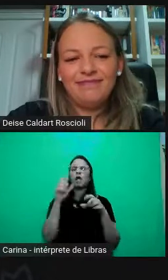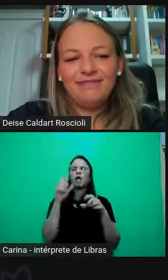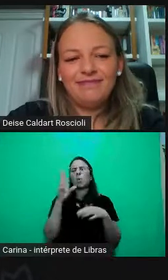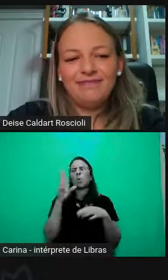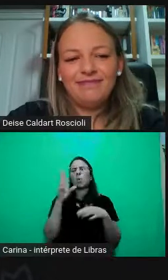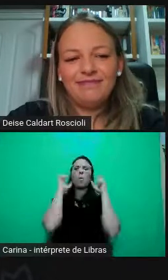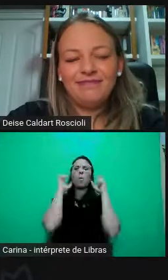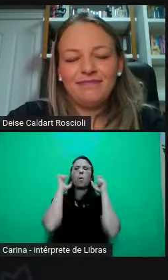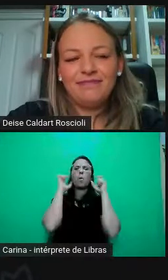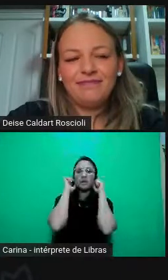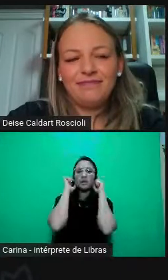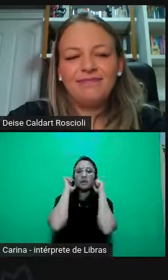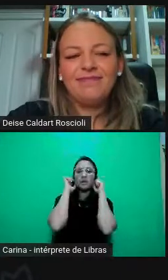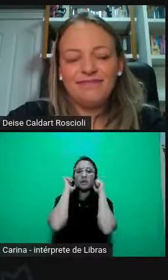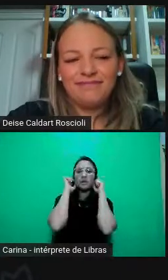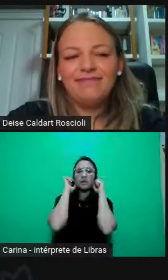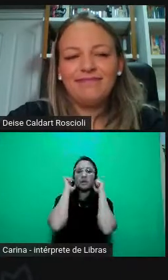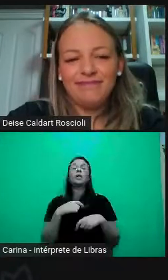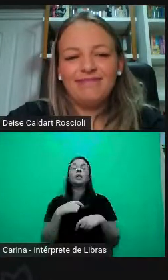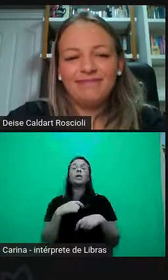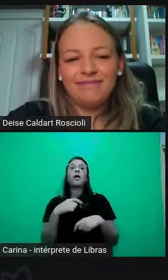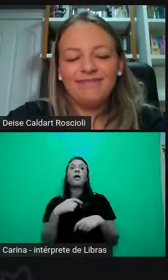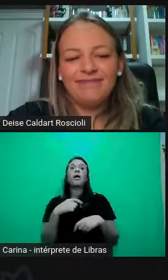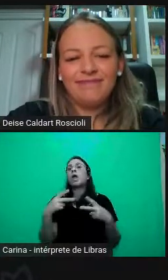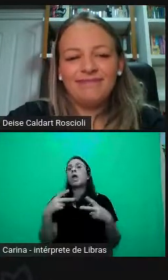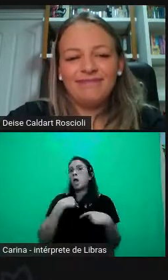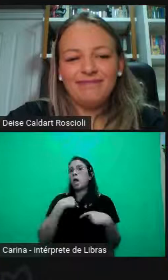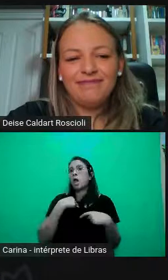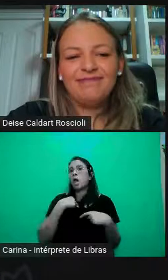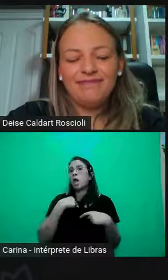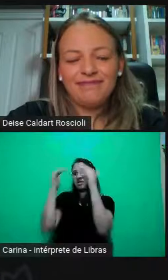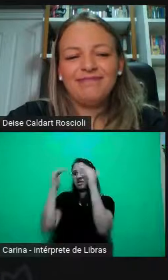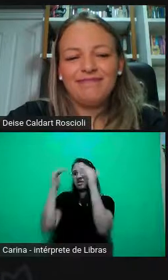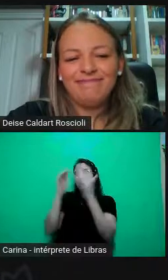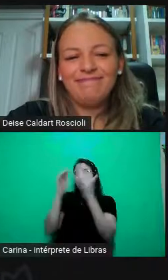além, vão me zoar, não vão me respeitar, ou vão me assediar,